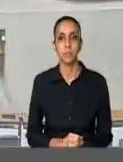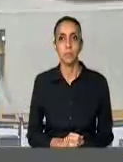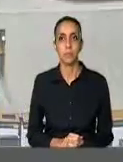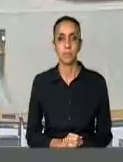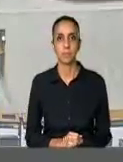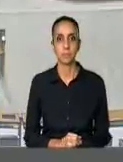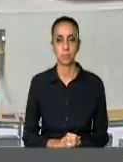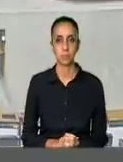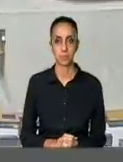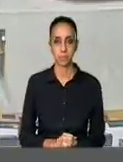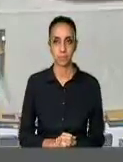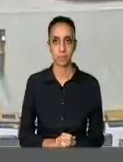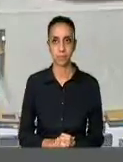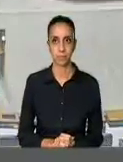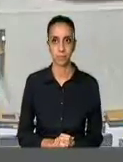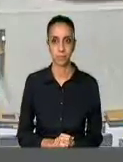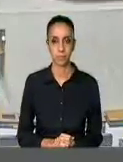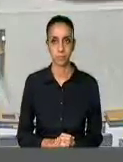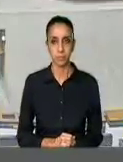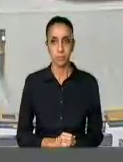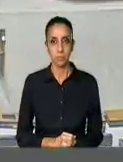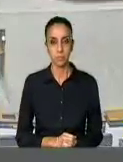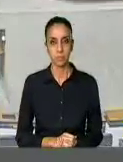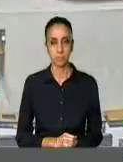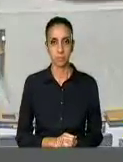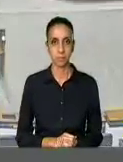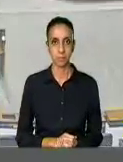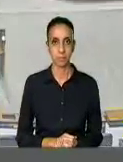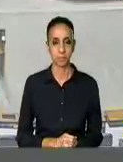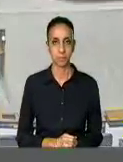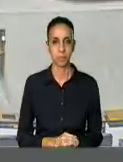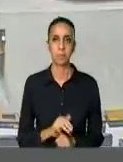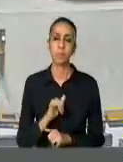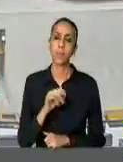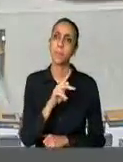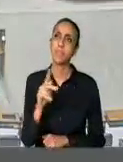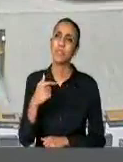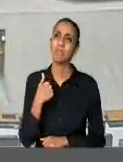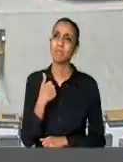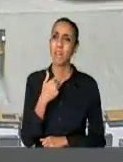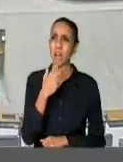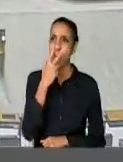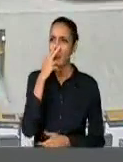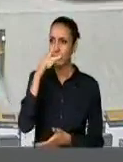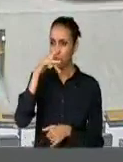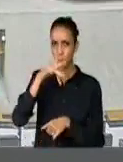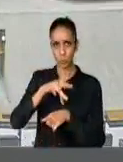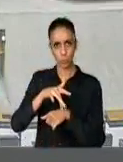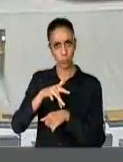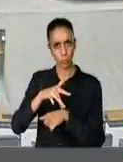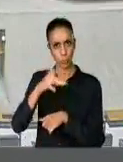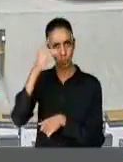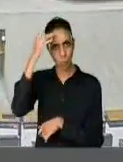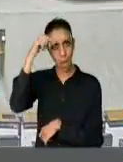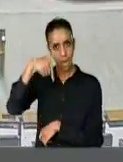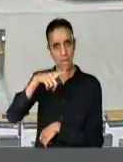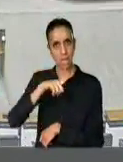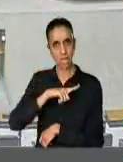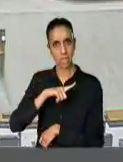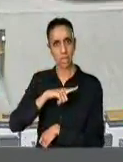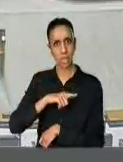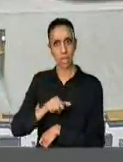Senhor presidente, eu só acho um absurdo, aqui nós temos o corrupto do dia, não é?